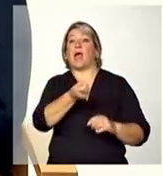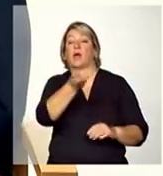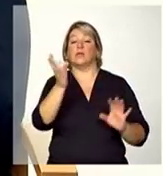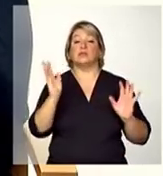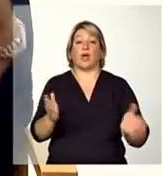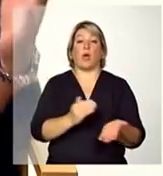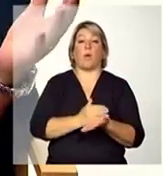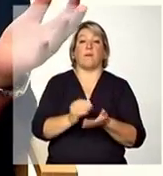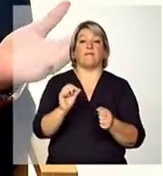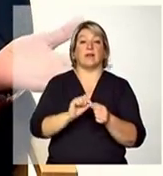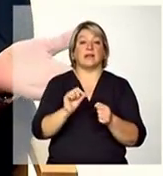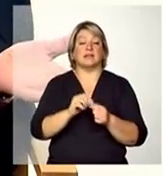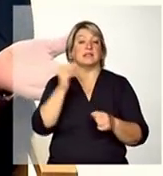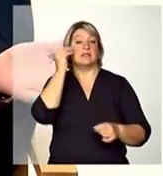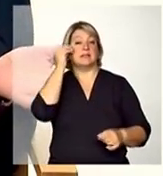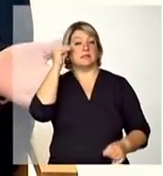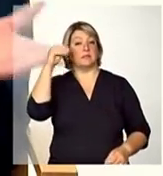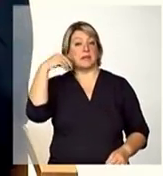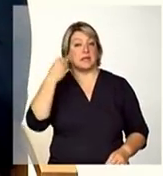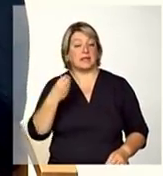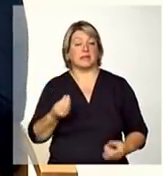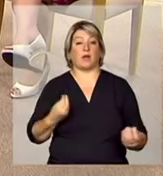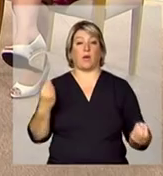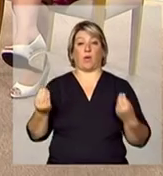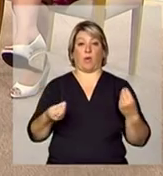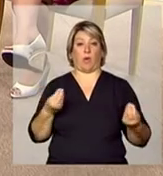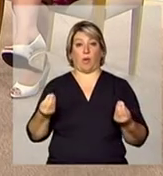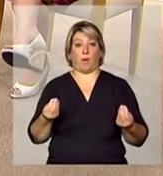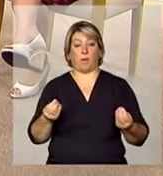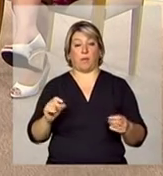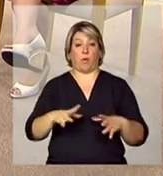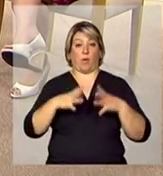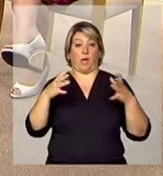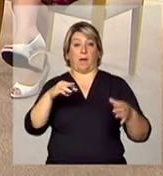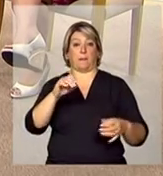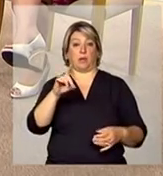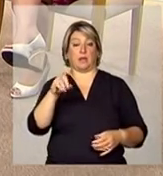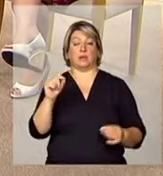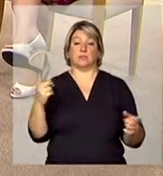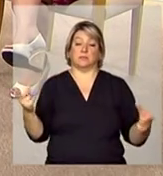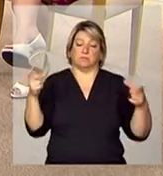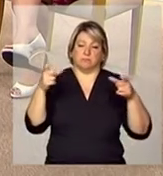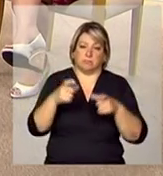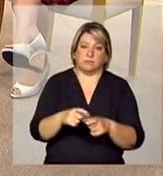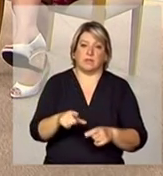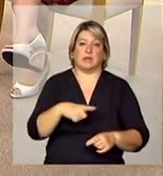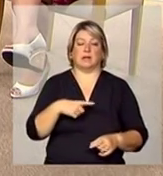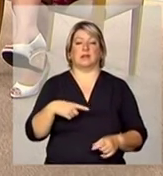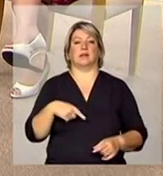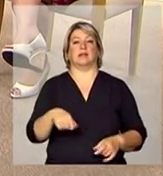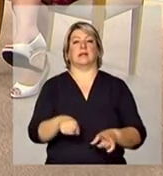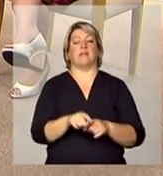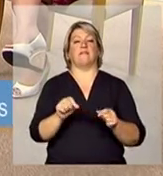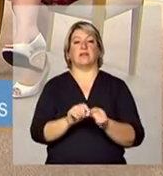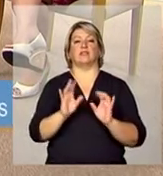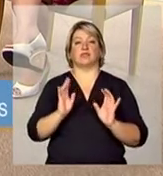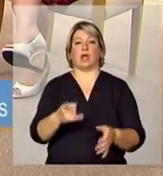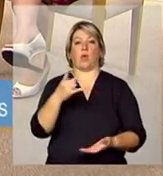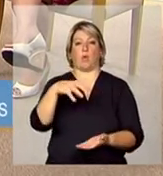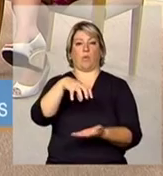experiência de sair dos grandes modelos para os pequenos modelos então foi feita uma comissão onde